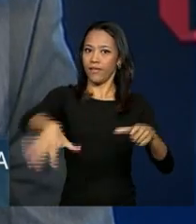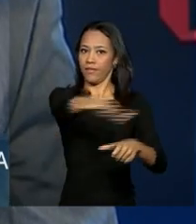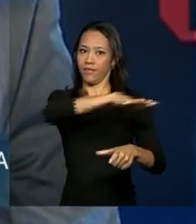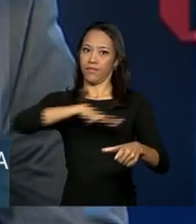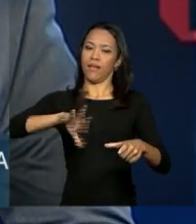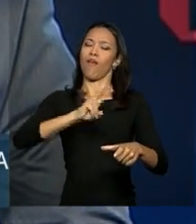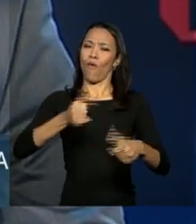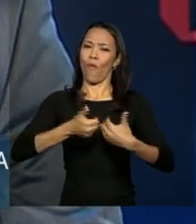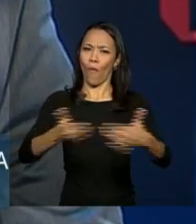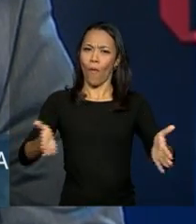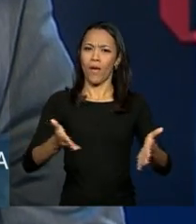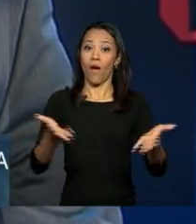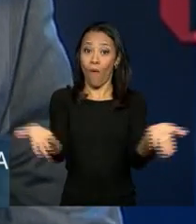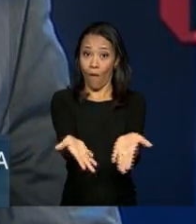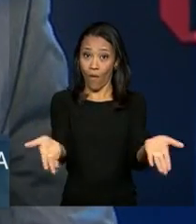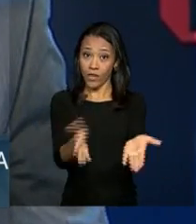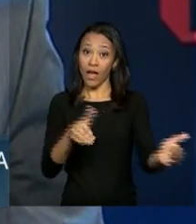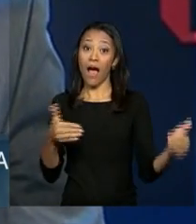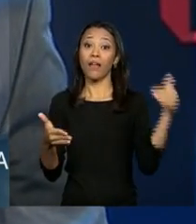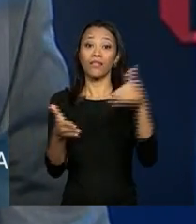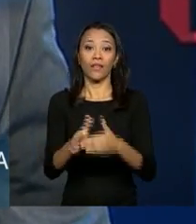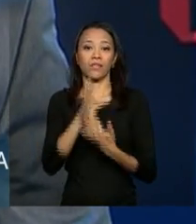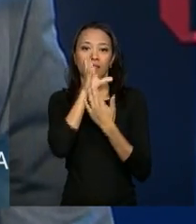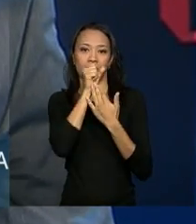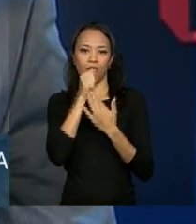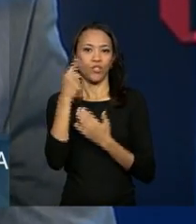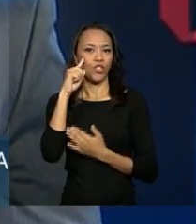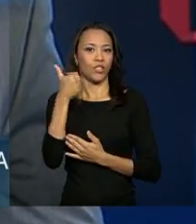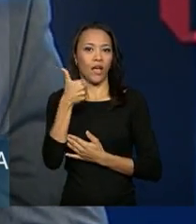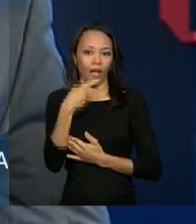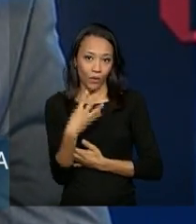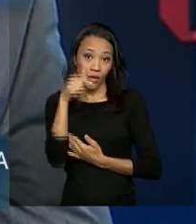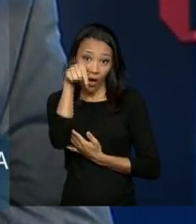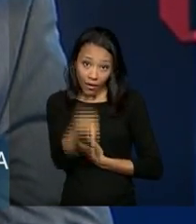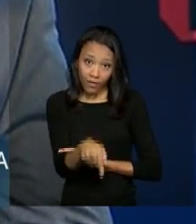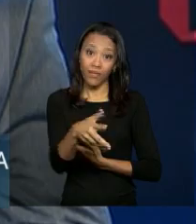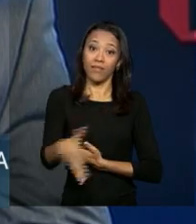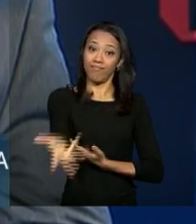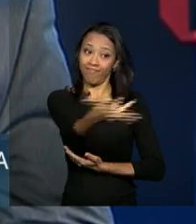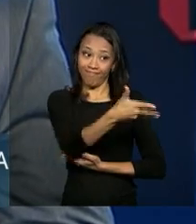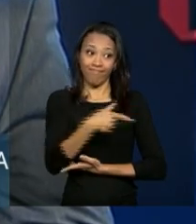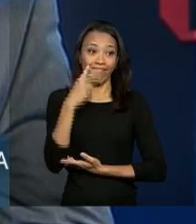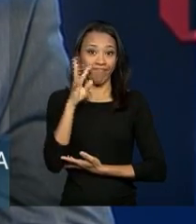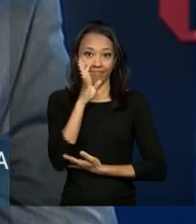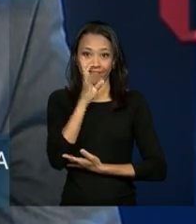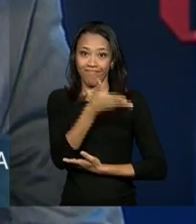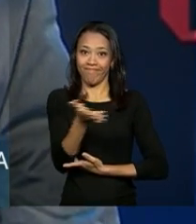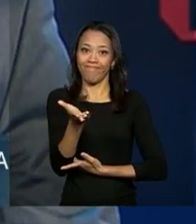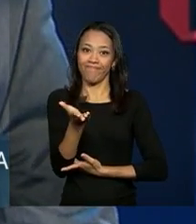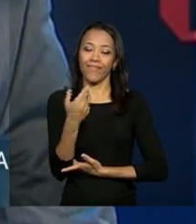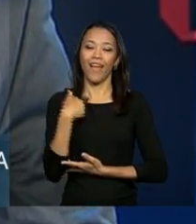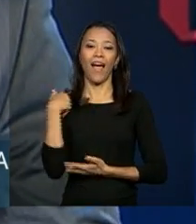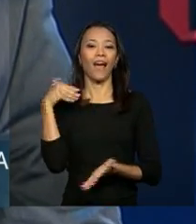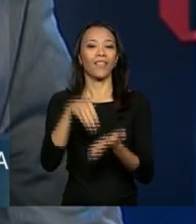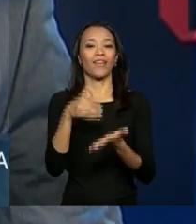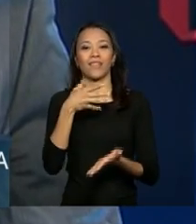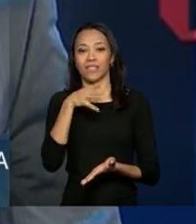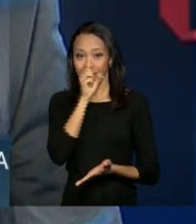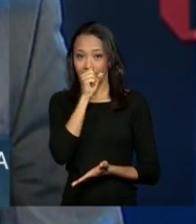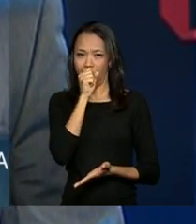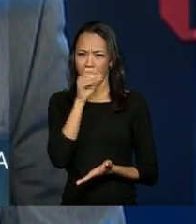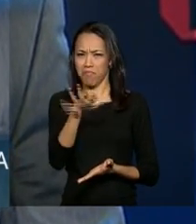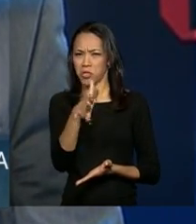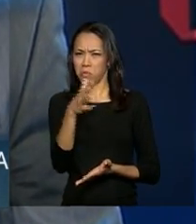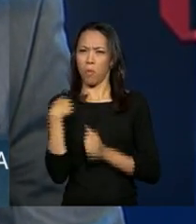Construção começa hoje e vai até sábado, dia 14, aqui no pavilhão de exposições do IMB. Até sábado, devem